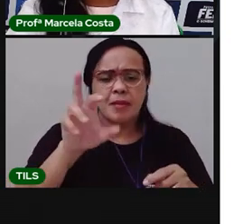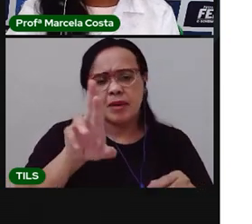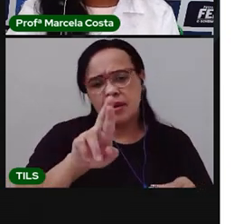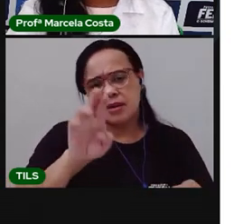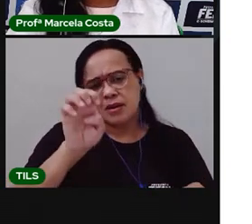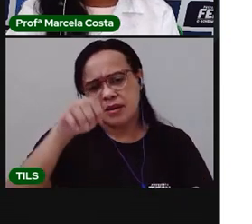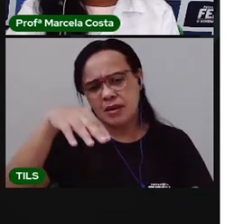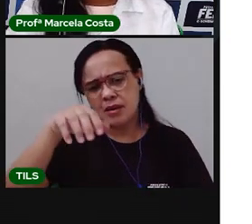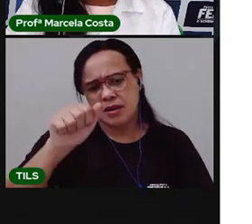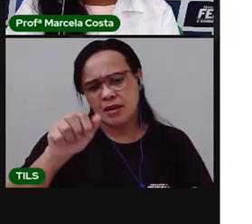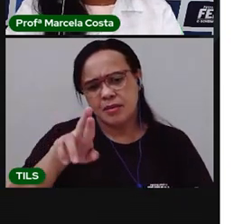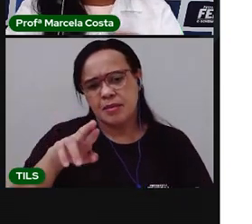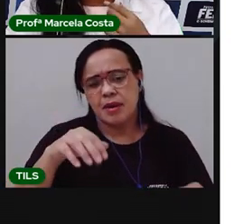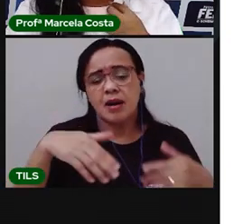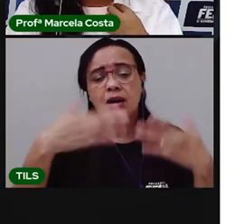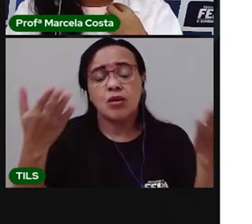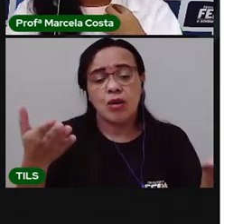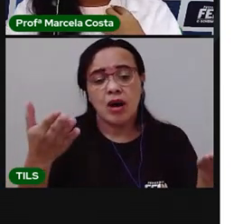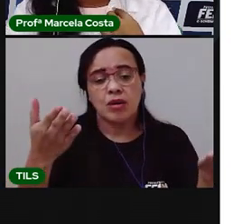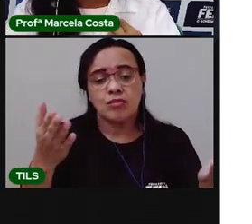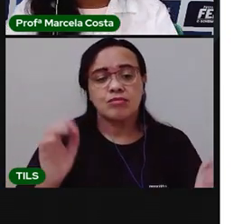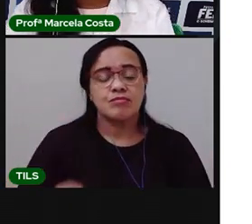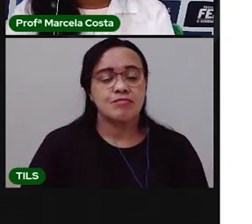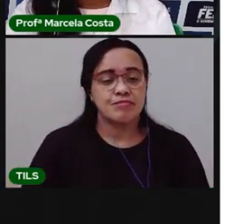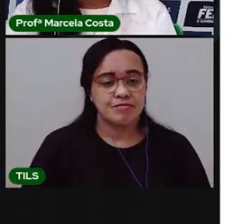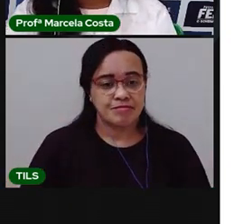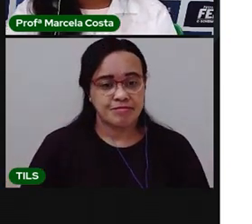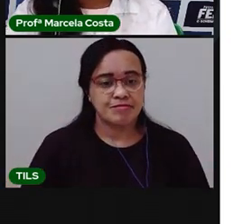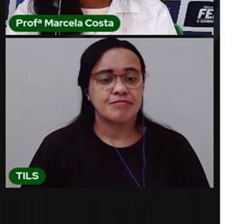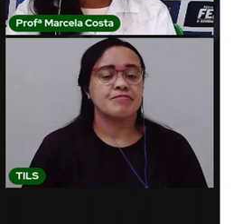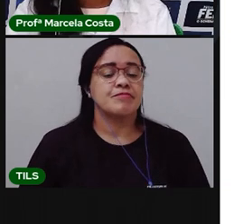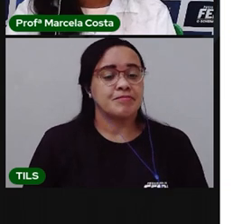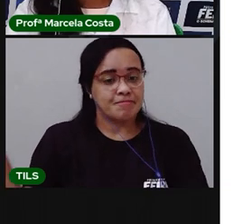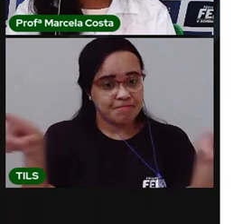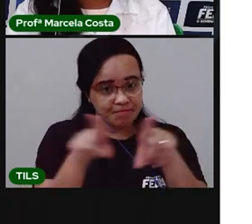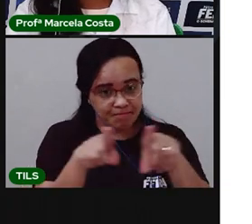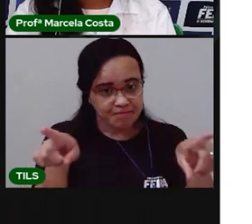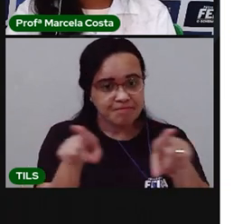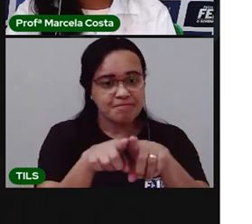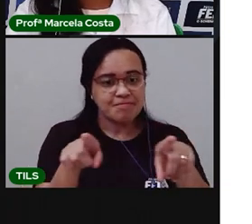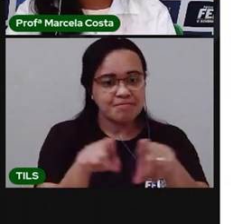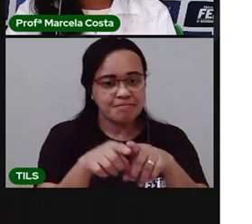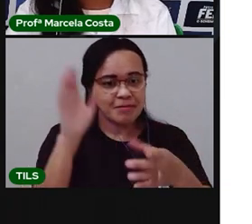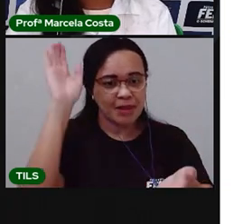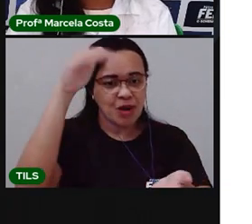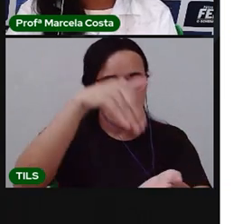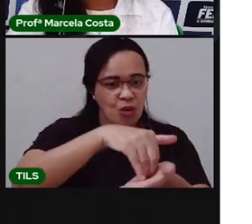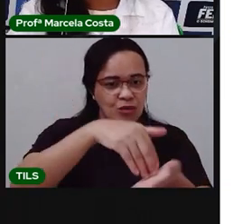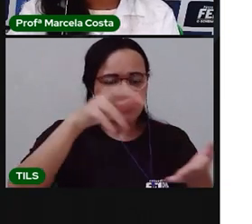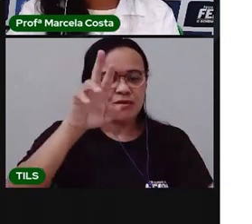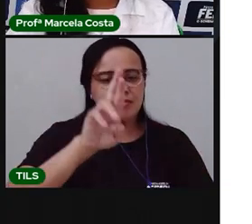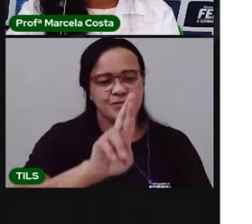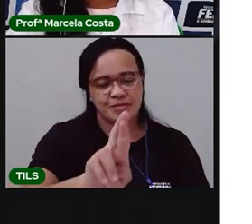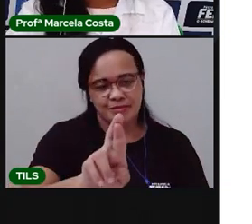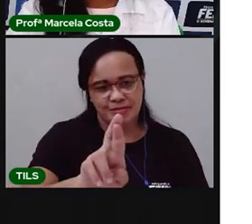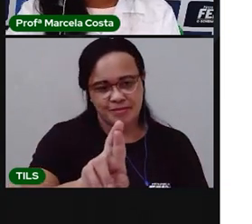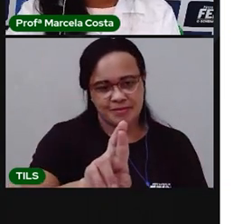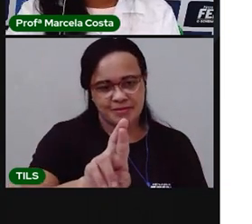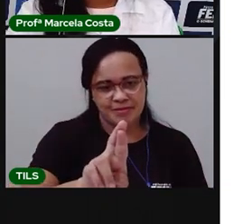Rimar. Também termina com a letra Rê, né? Tá com som de Rê.